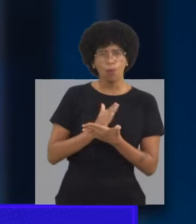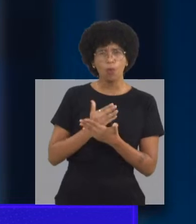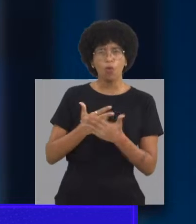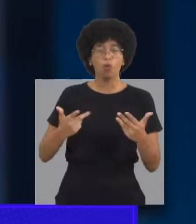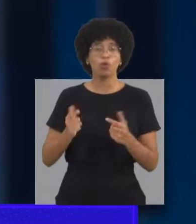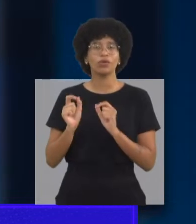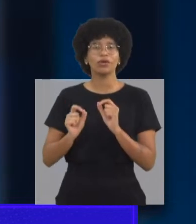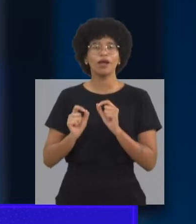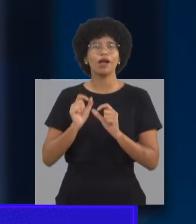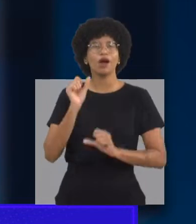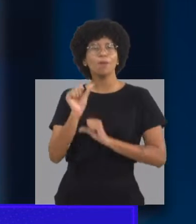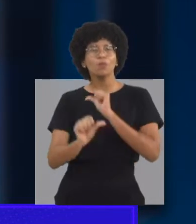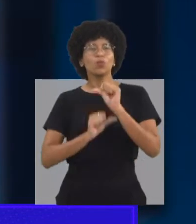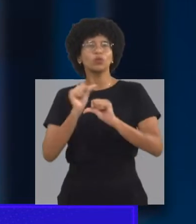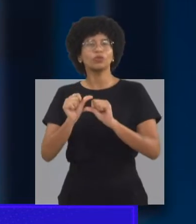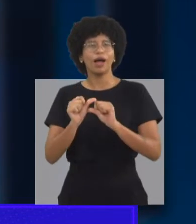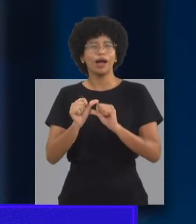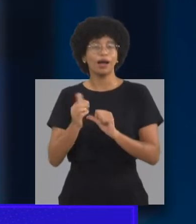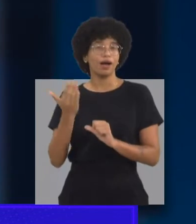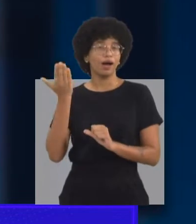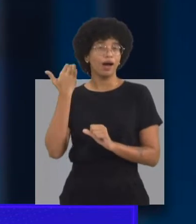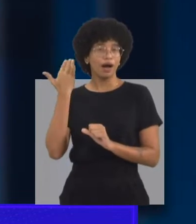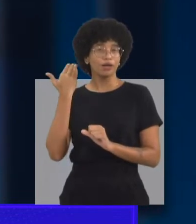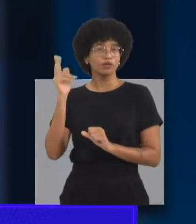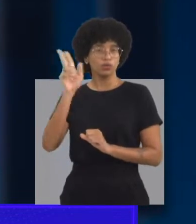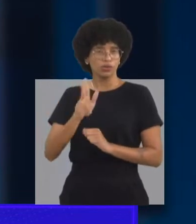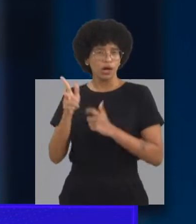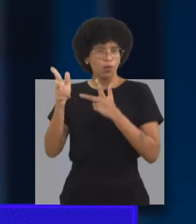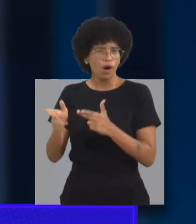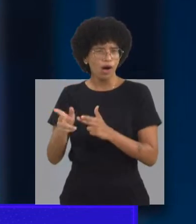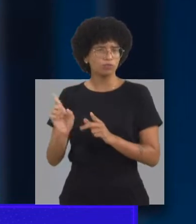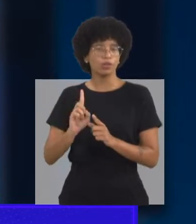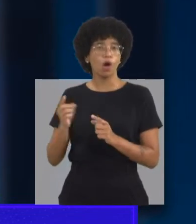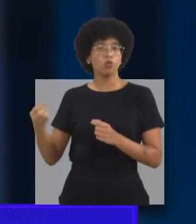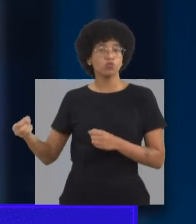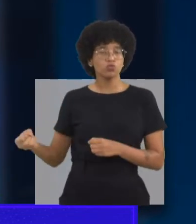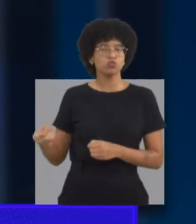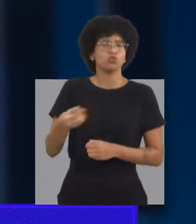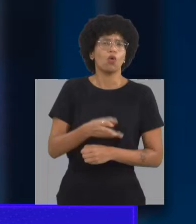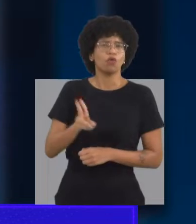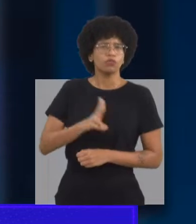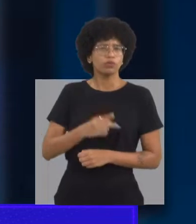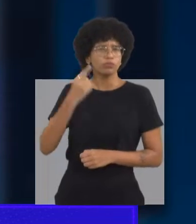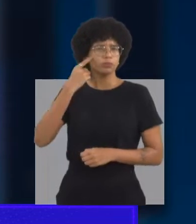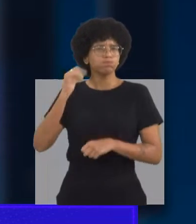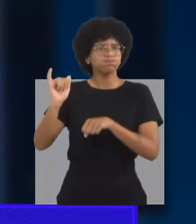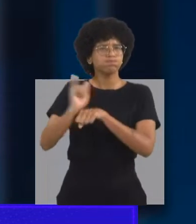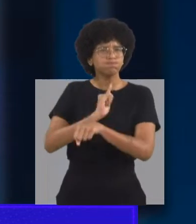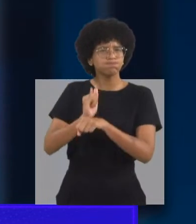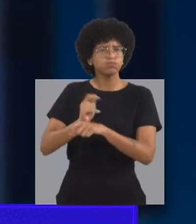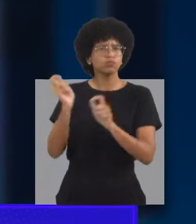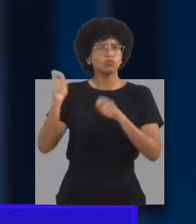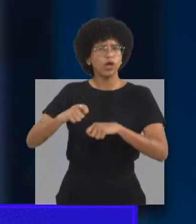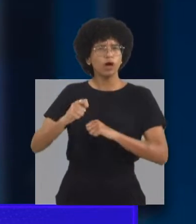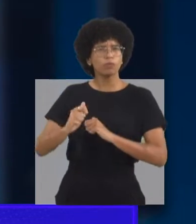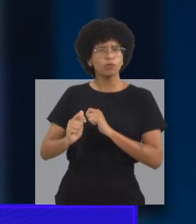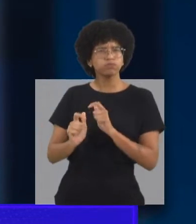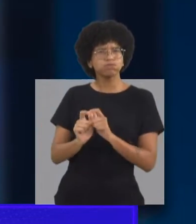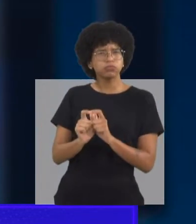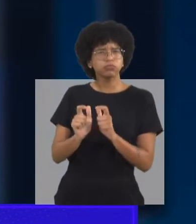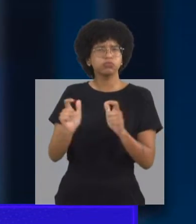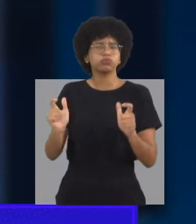Tivemos, sim, que reorganizar, planejar com cuidado. E hoje, graças a Deus, a gente se encontra em